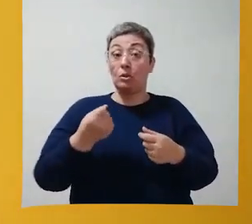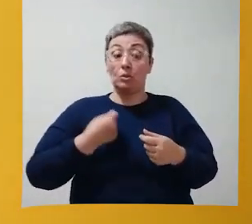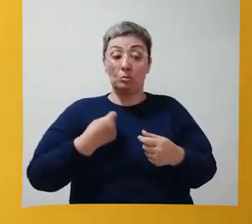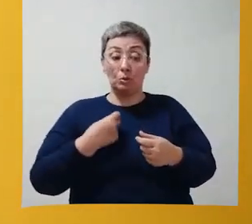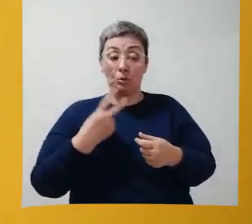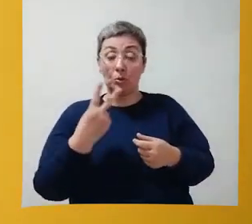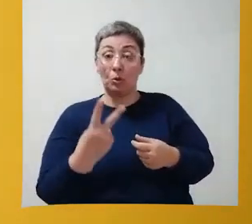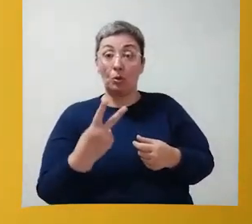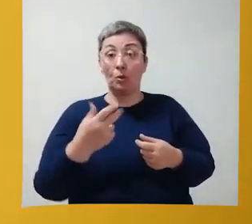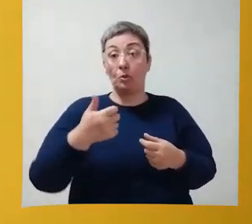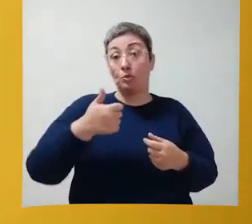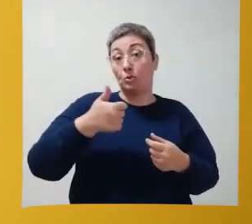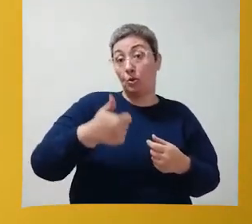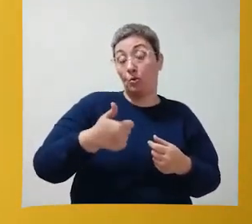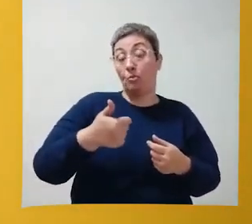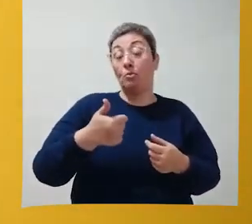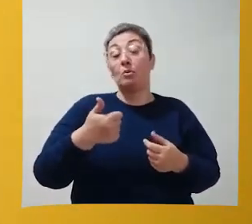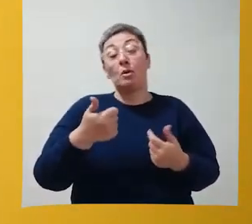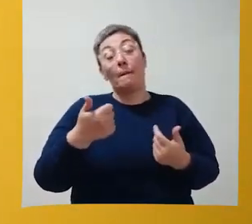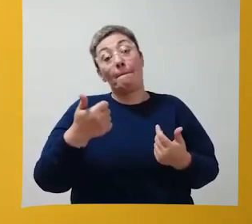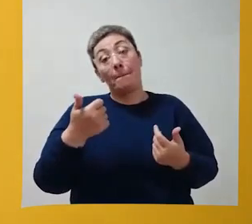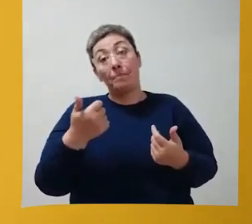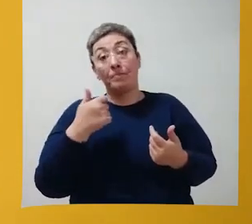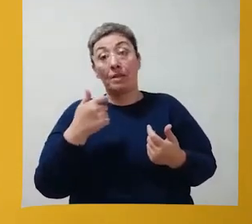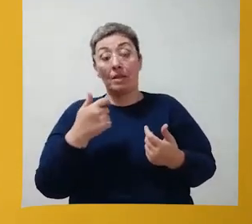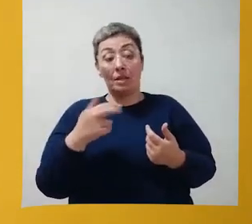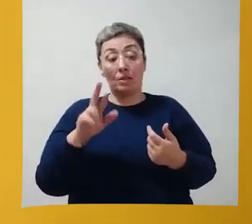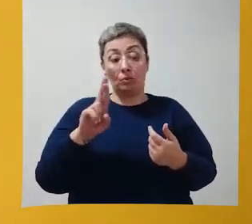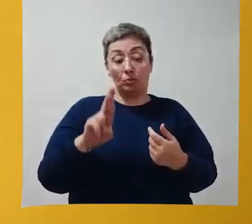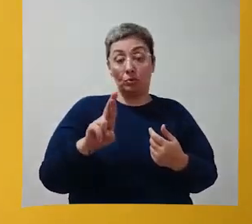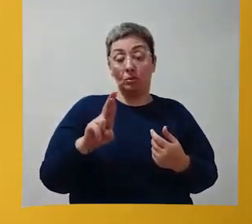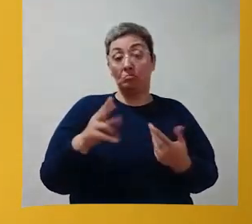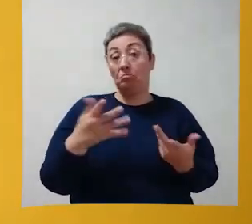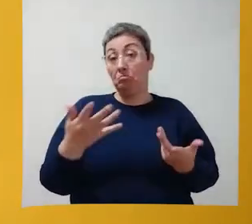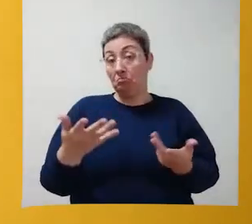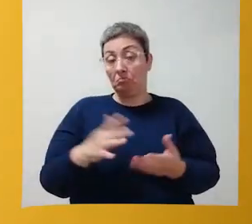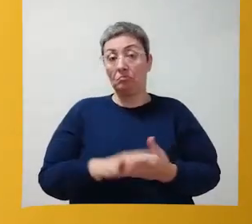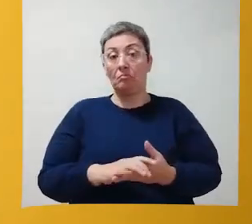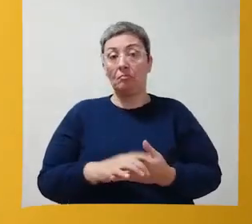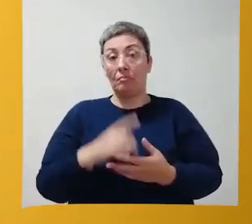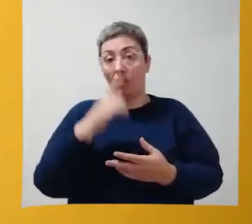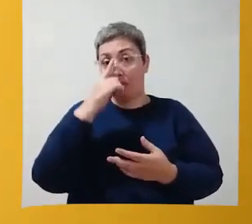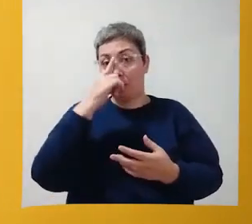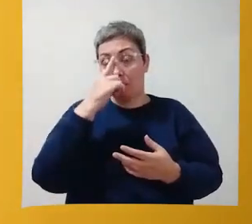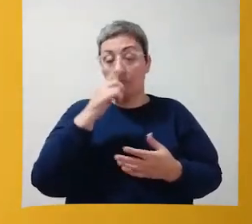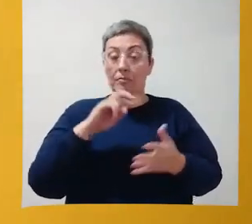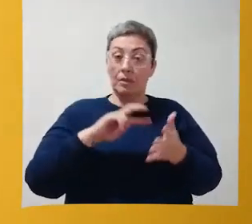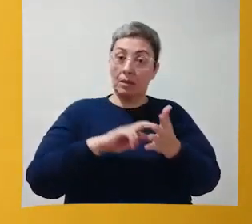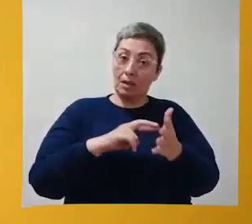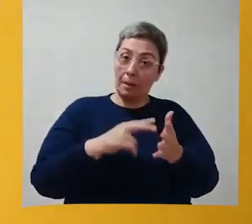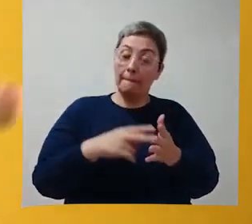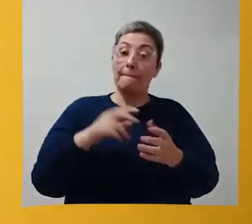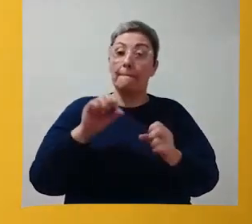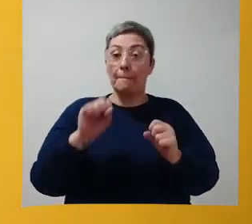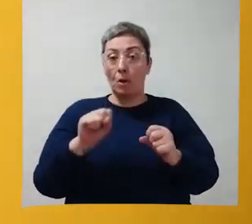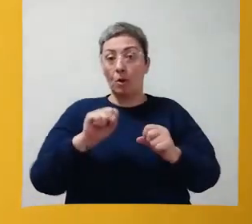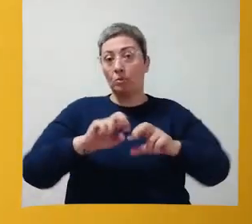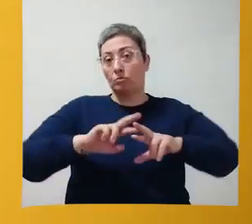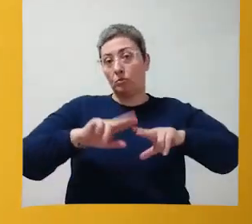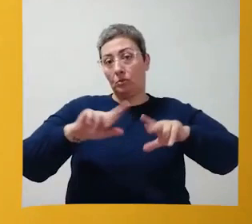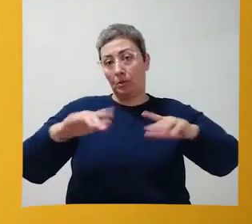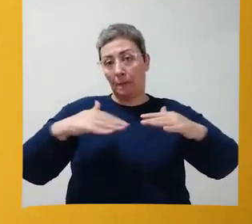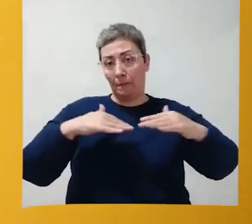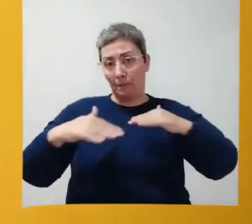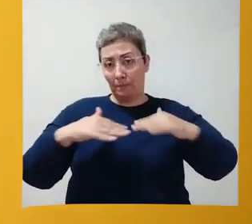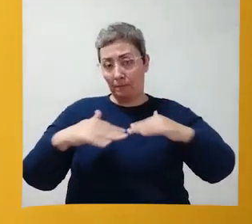dois, dar um joinha, cruzar os dedinhos. Ou seja, ela pode fazer vários